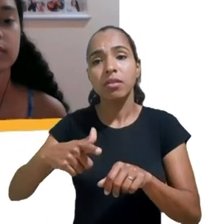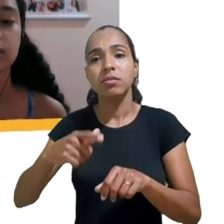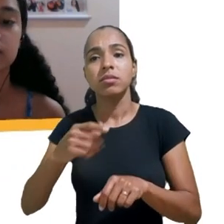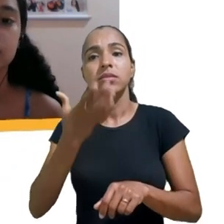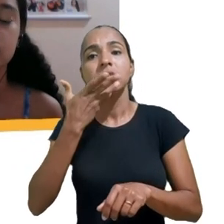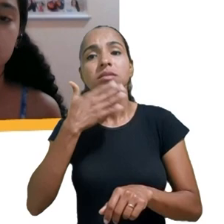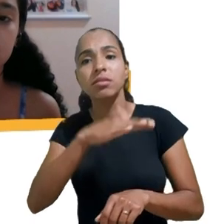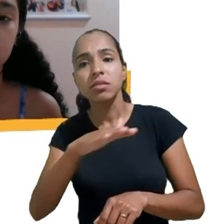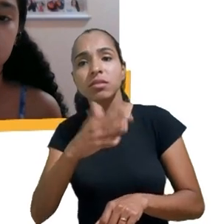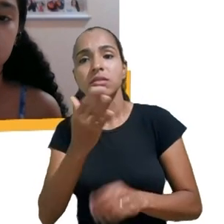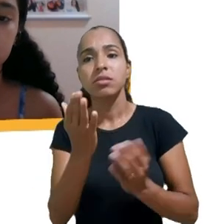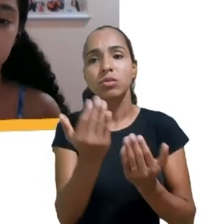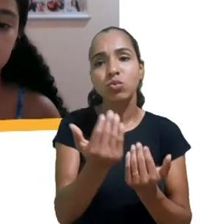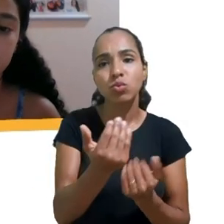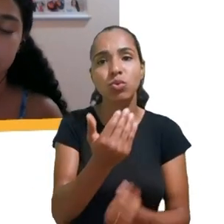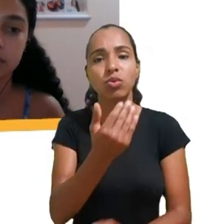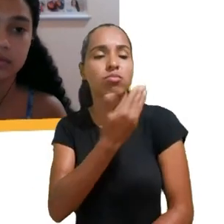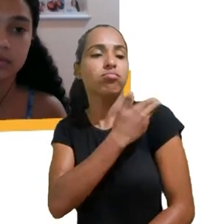forma?